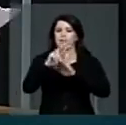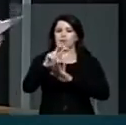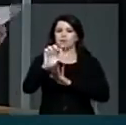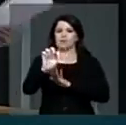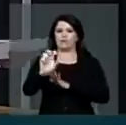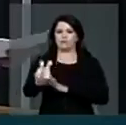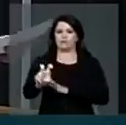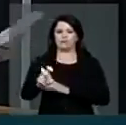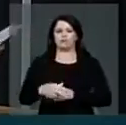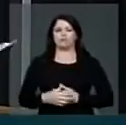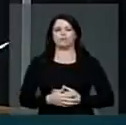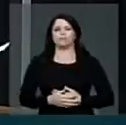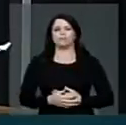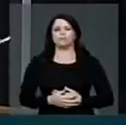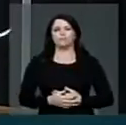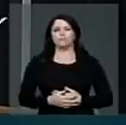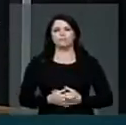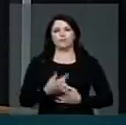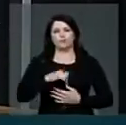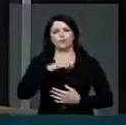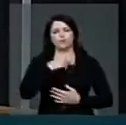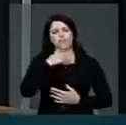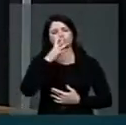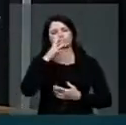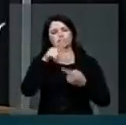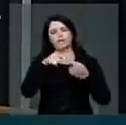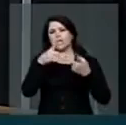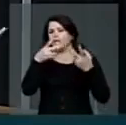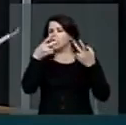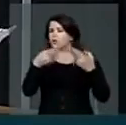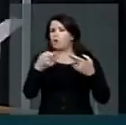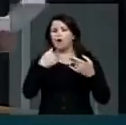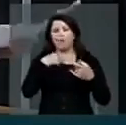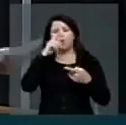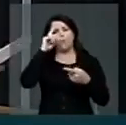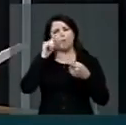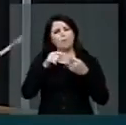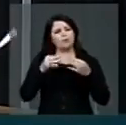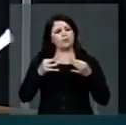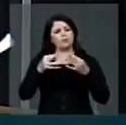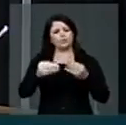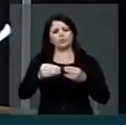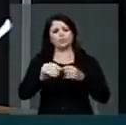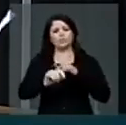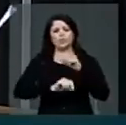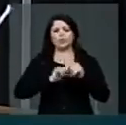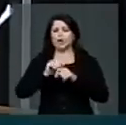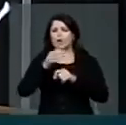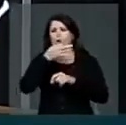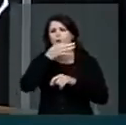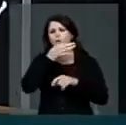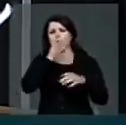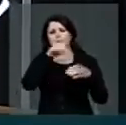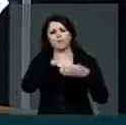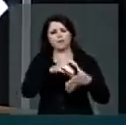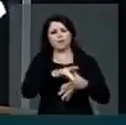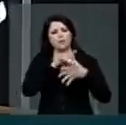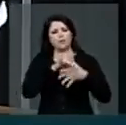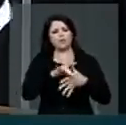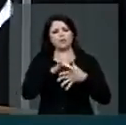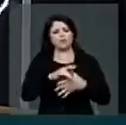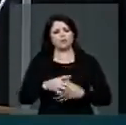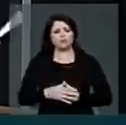dos portos, nós acompanhamos em gênero, número e caso, evidentemente, a posição do nosso líder,